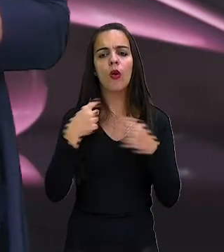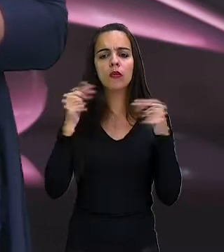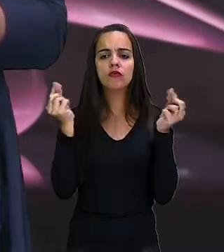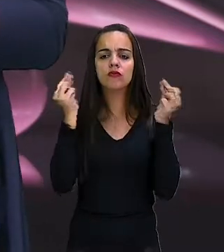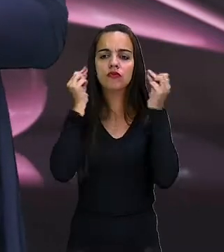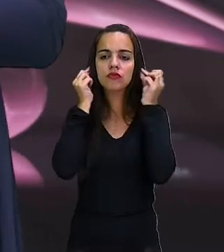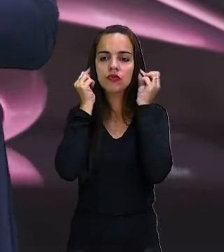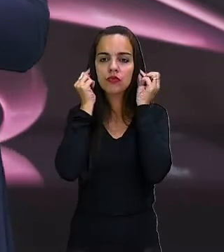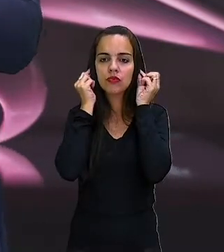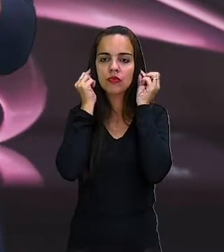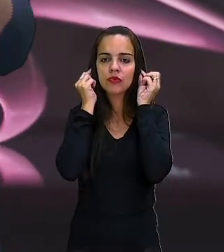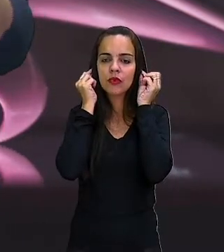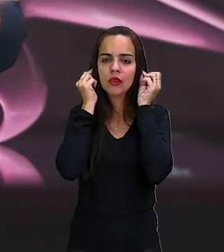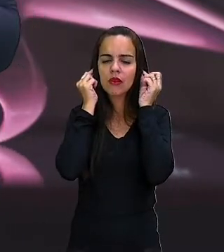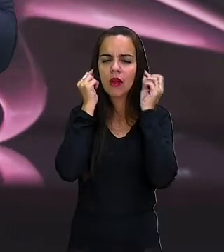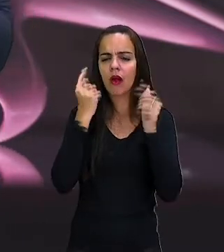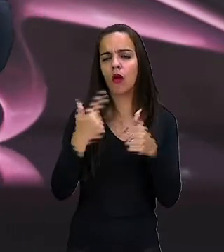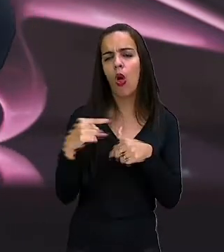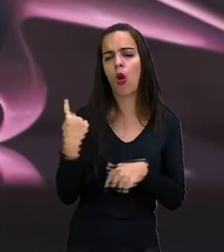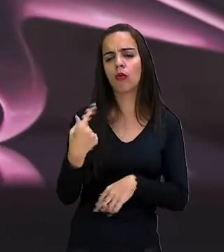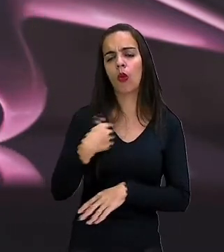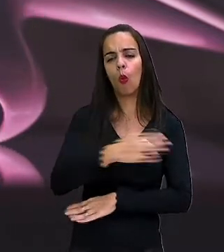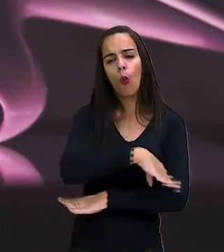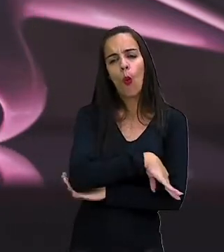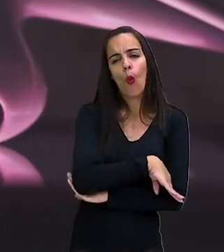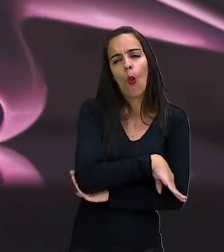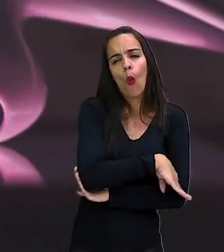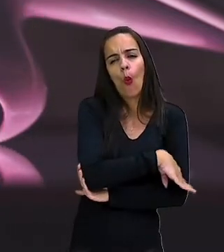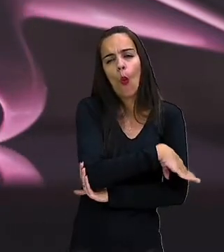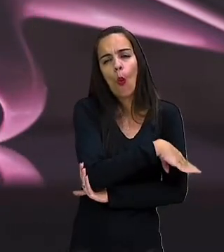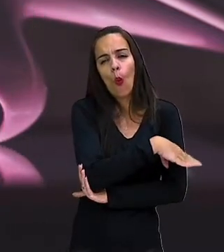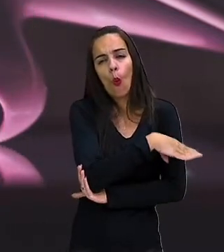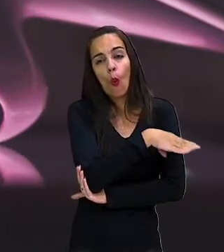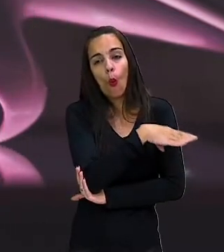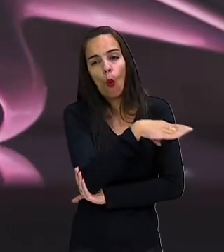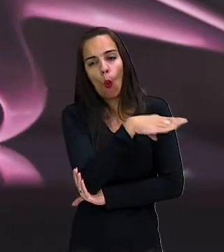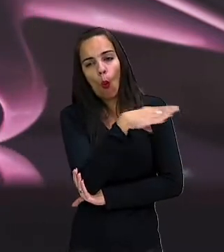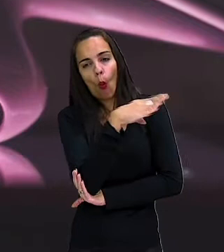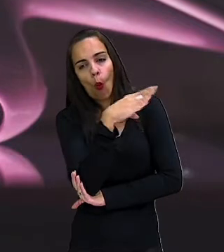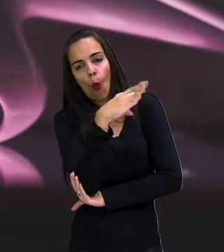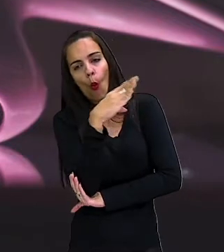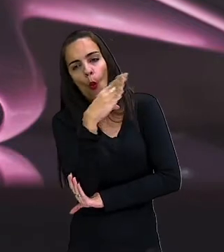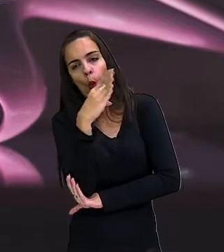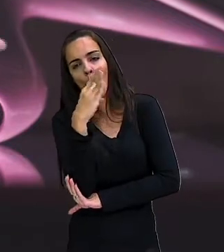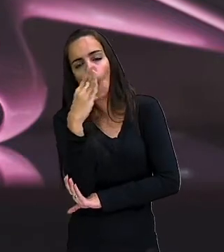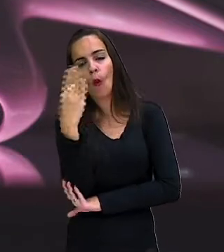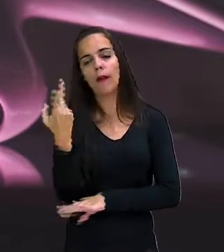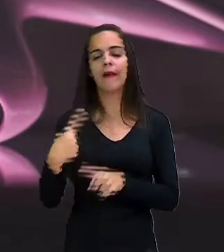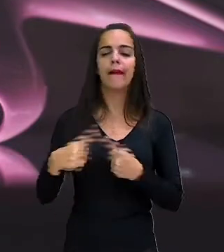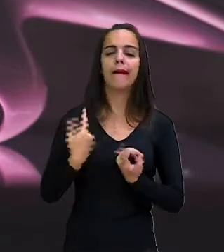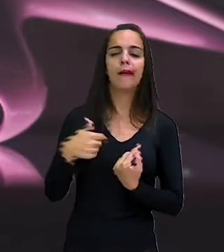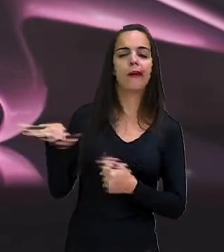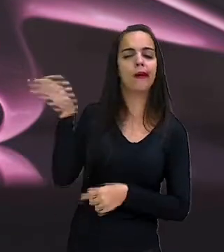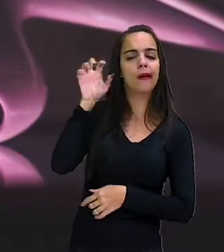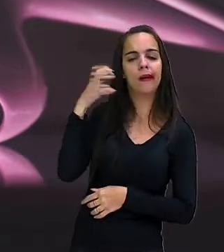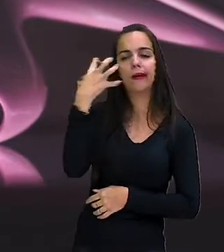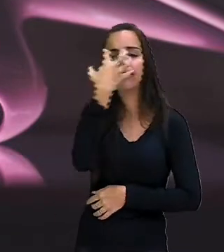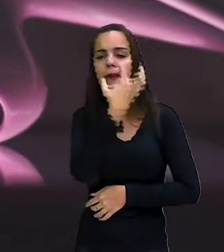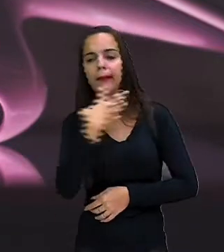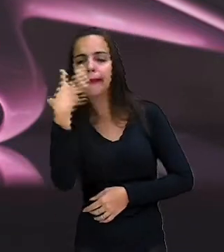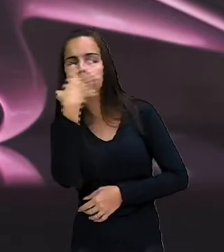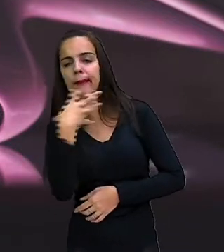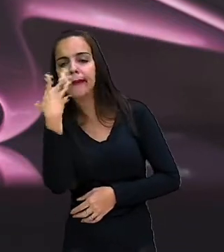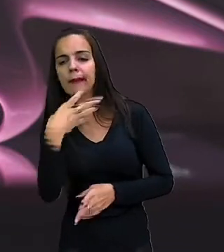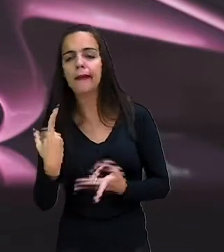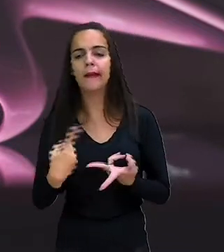passa a maioria do tempo ouvindo. Ouvindo música na internet, com games.